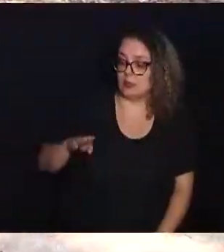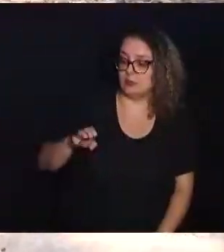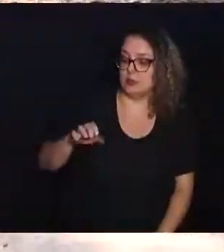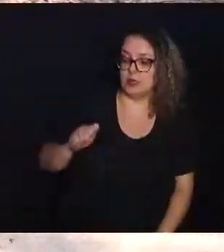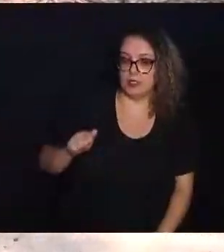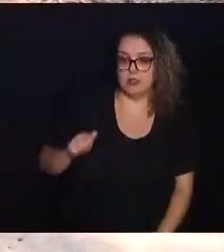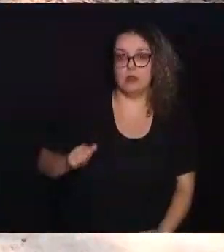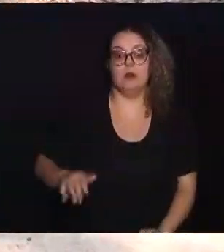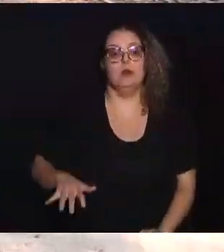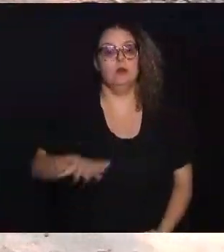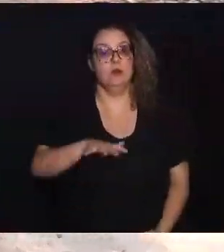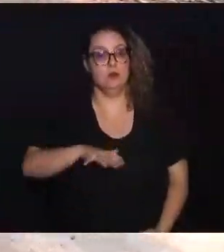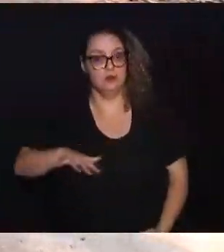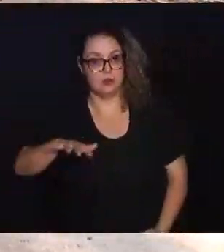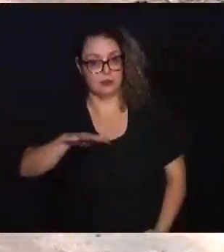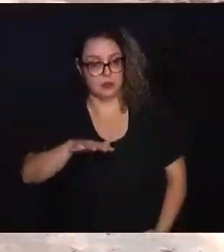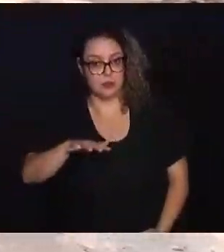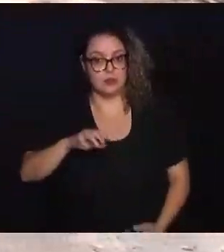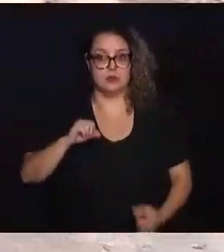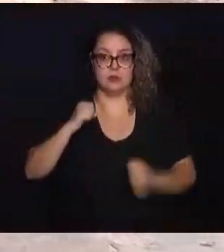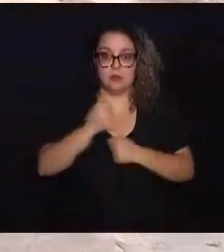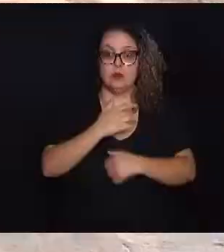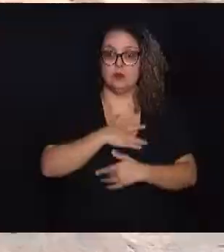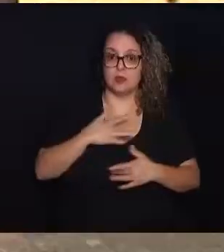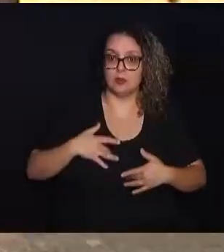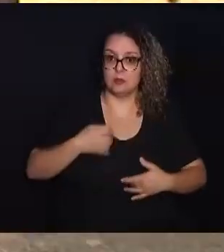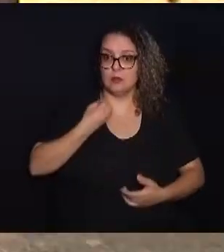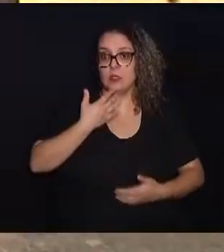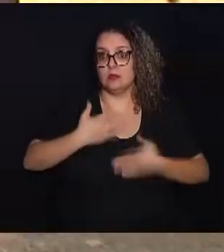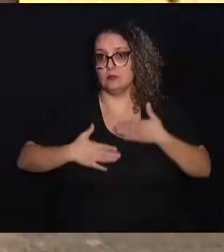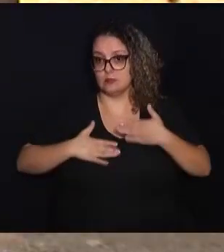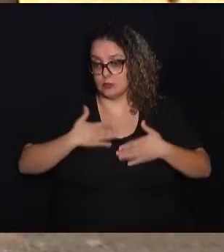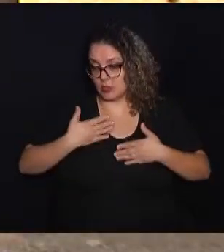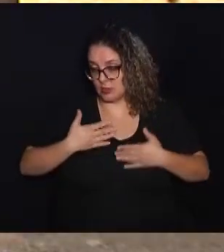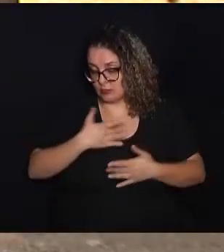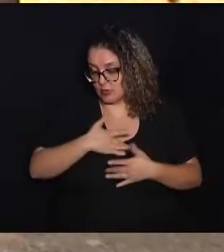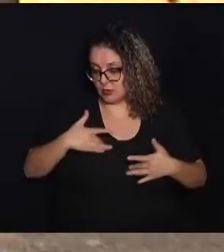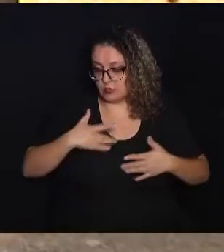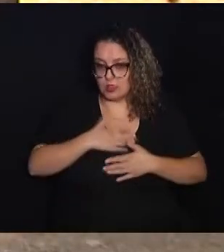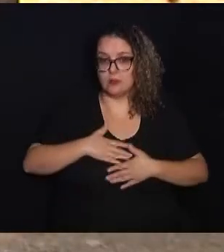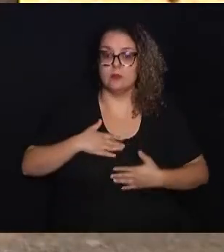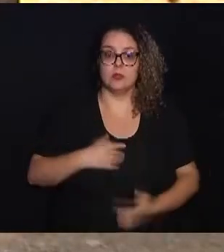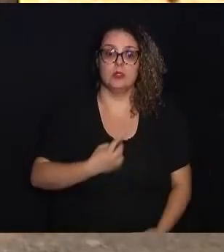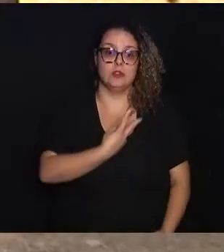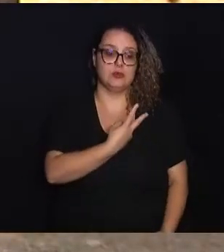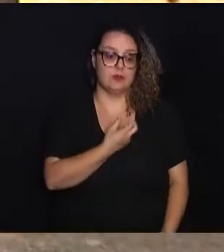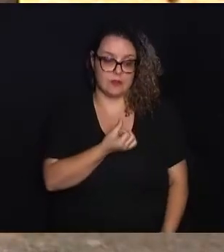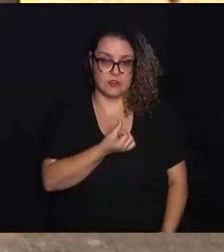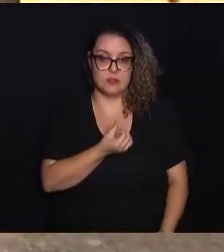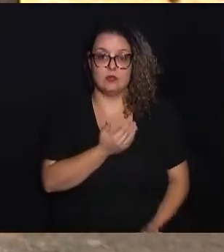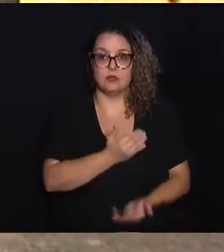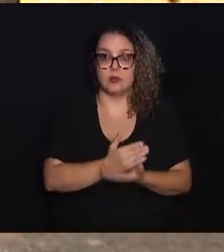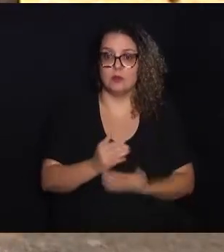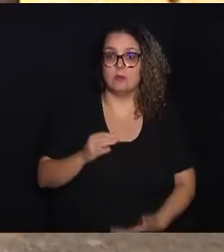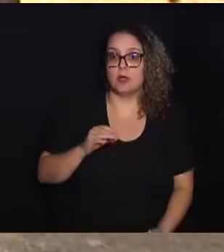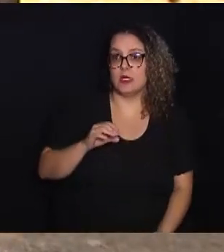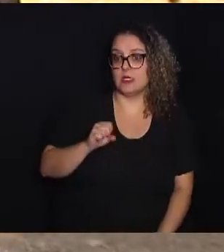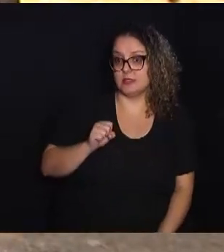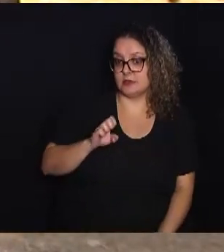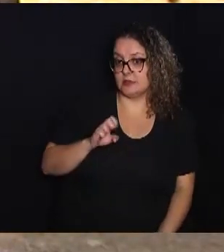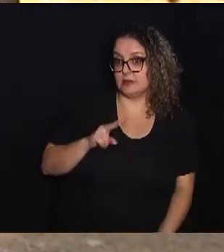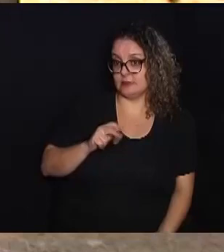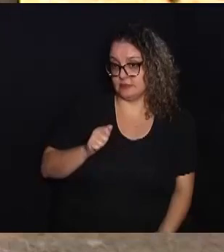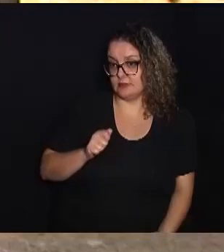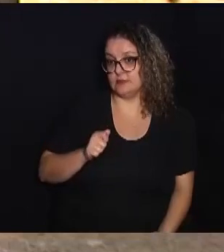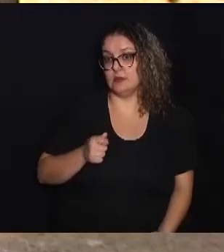DPBEA, o Departamento de Proteção e Bem-Estar Animal. A começou no dia 26, a ceva dos animais, que consiste em uma